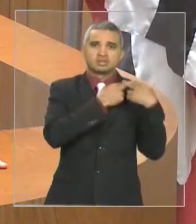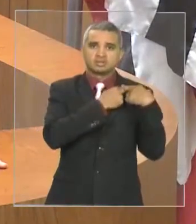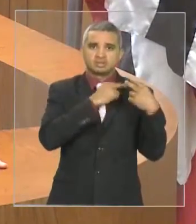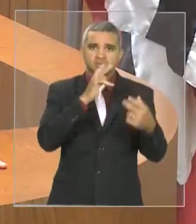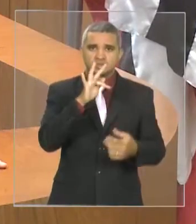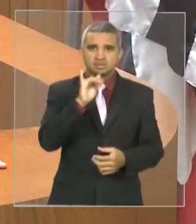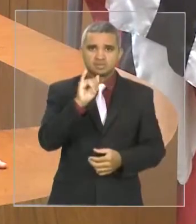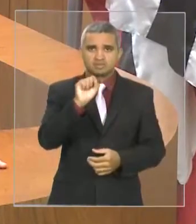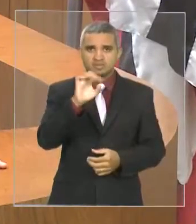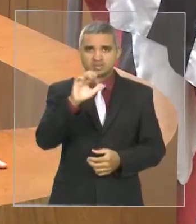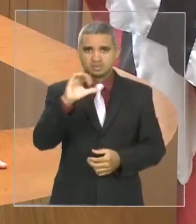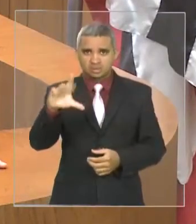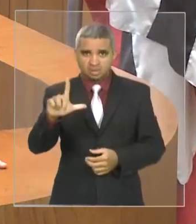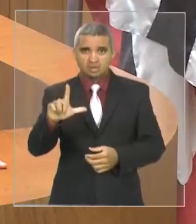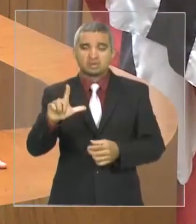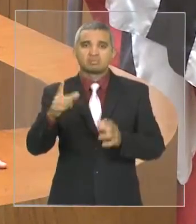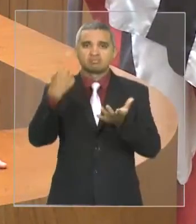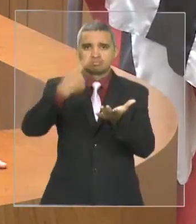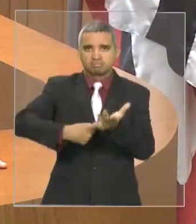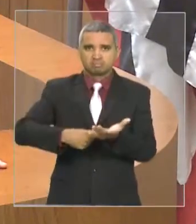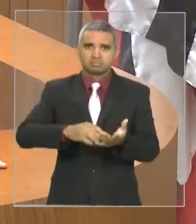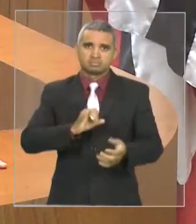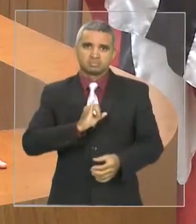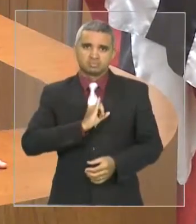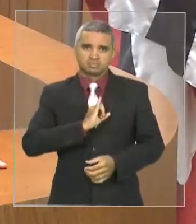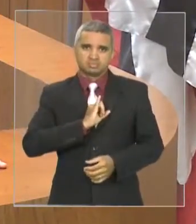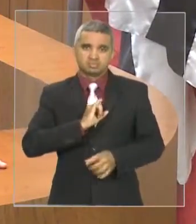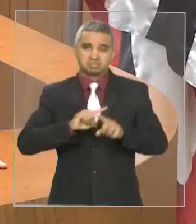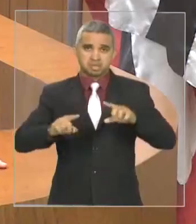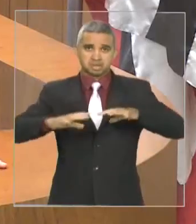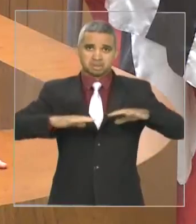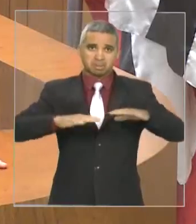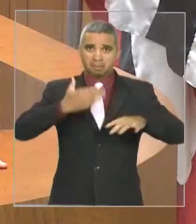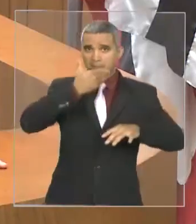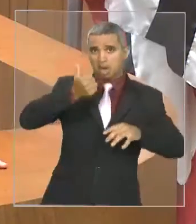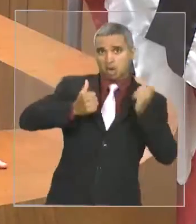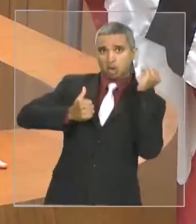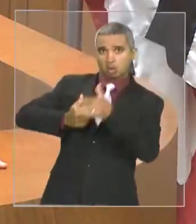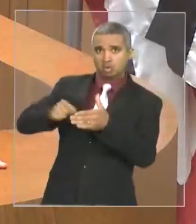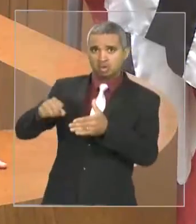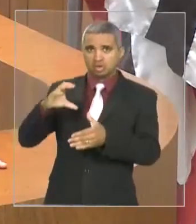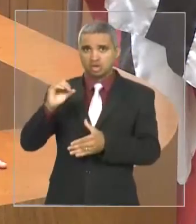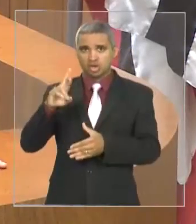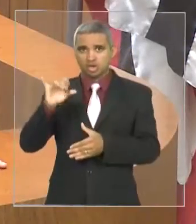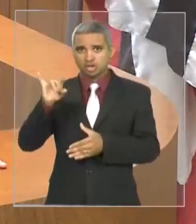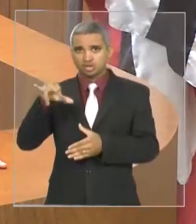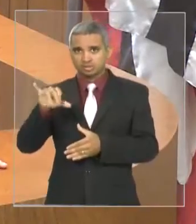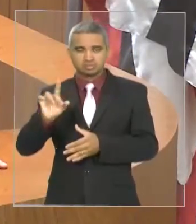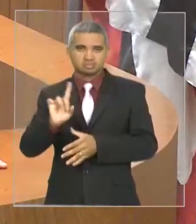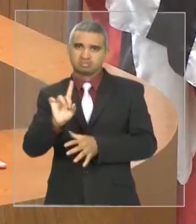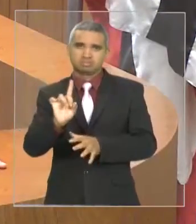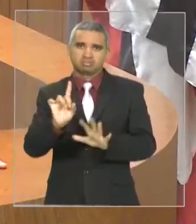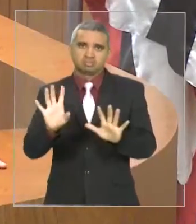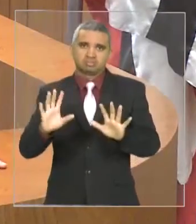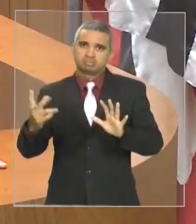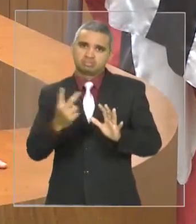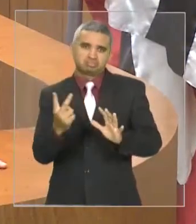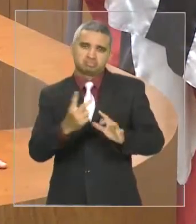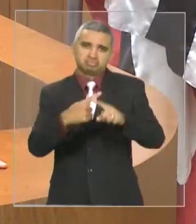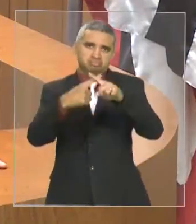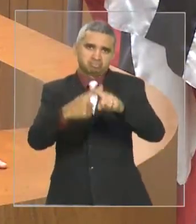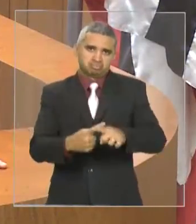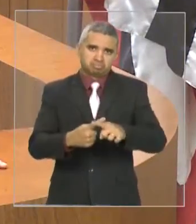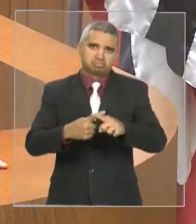mas o Sampaio não tem favoritismo. E quem estiver, quem for campeão na quinta-feira, pode ter certeza que o título de campeão maranhense